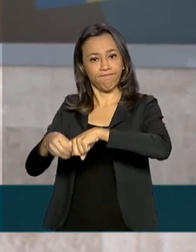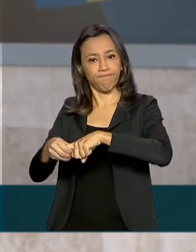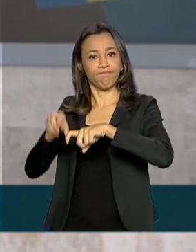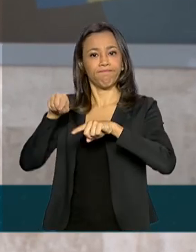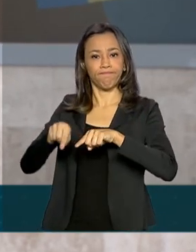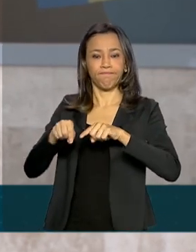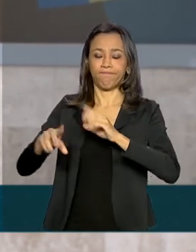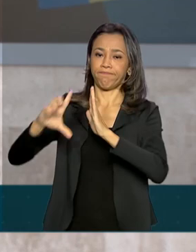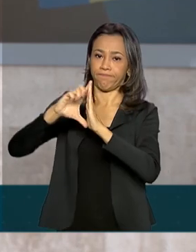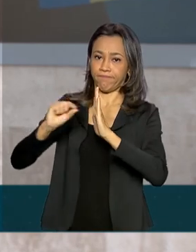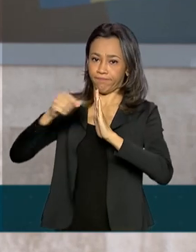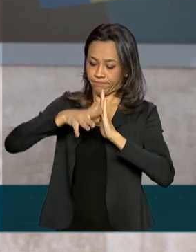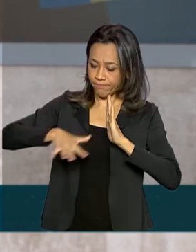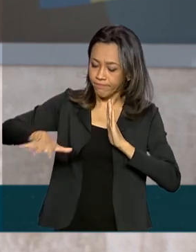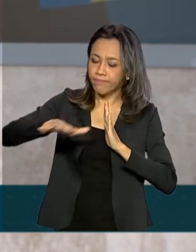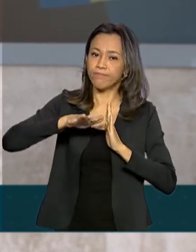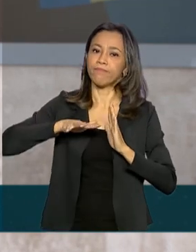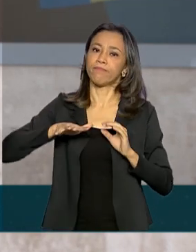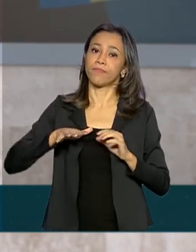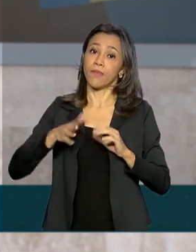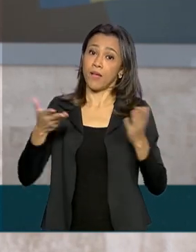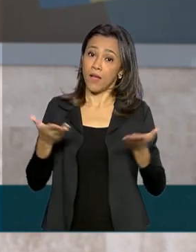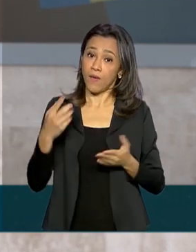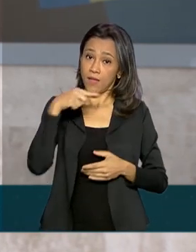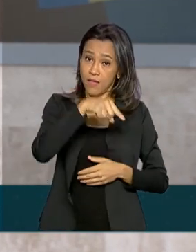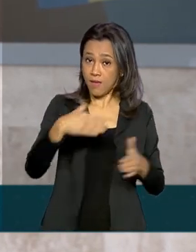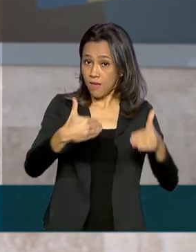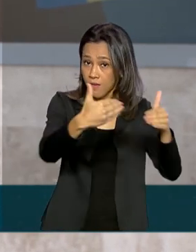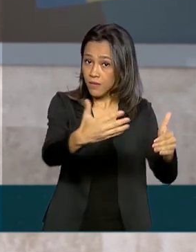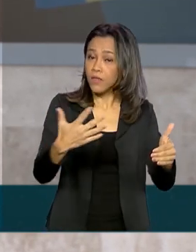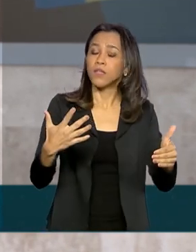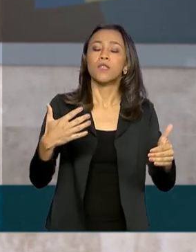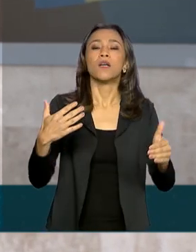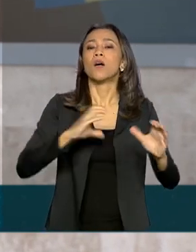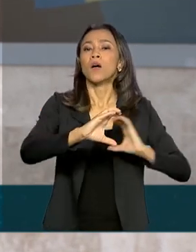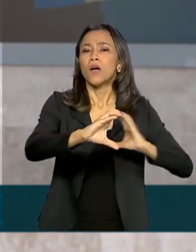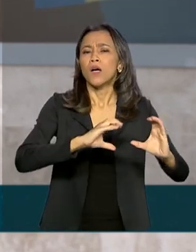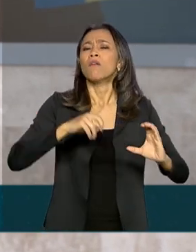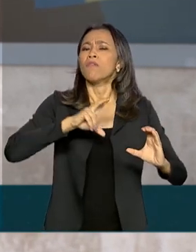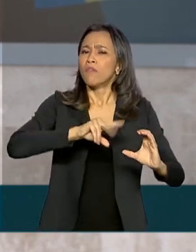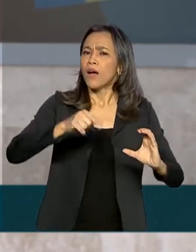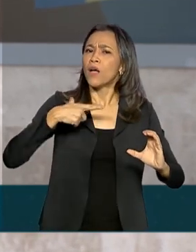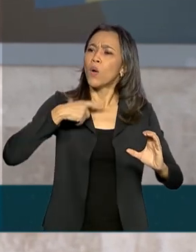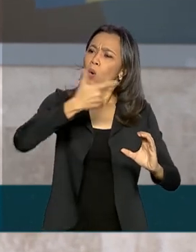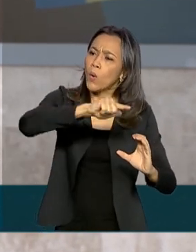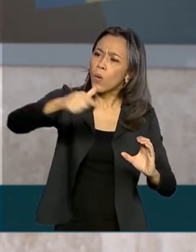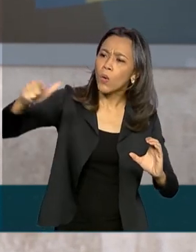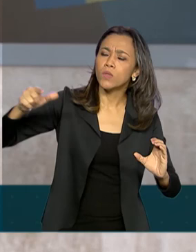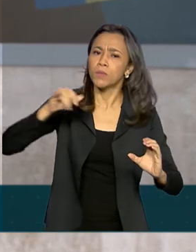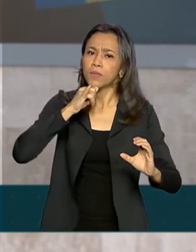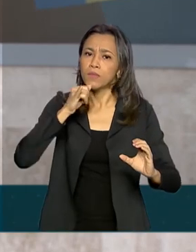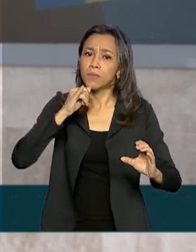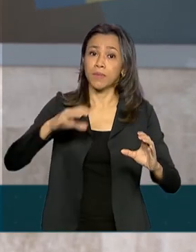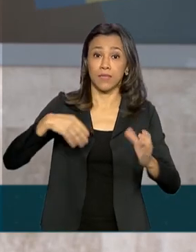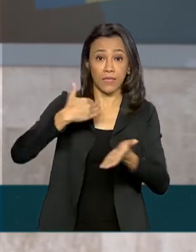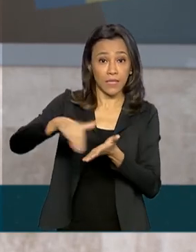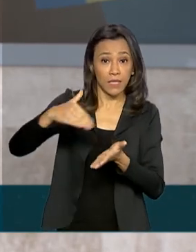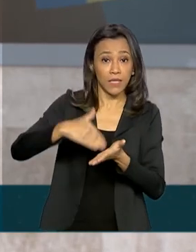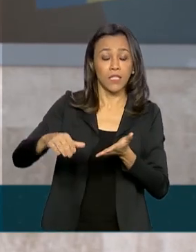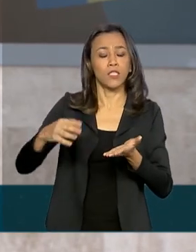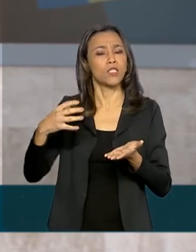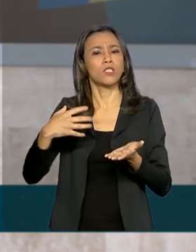A nova pasta também vai cuidar de outros órgãos de governo, como as Secretarias de Rádio Difusão e